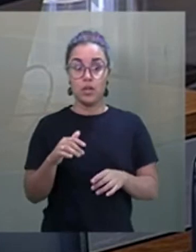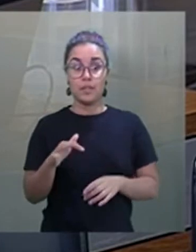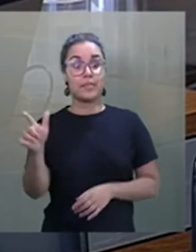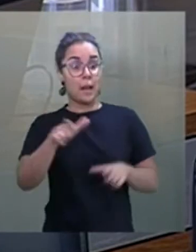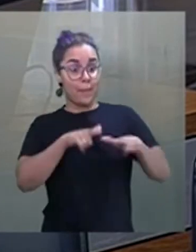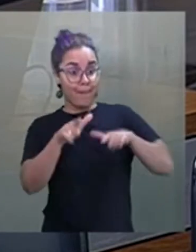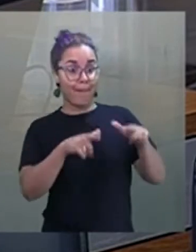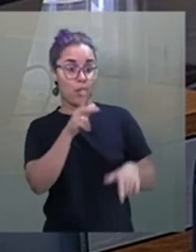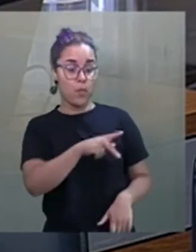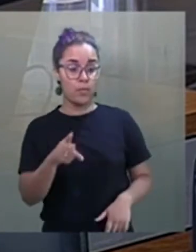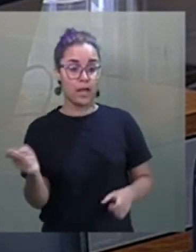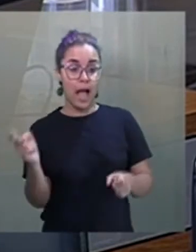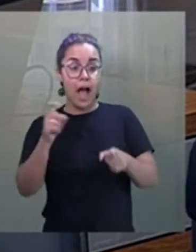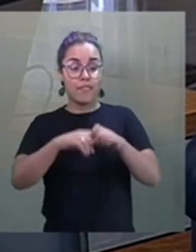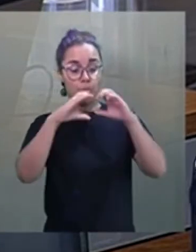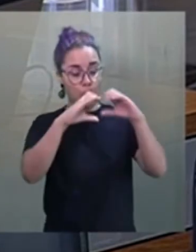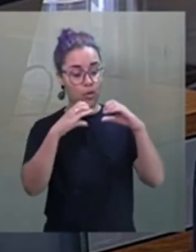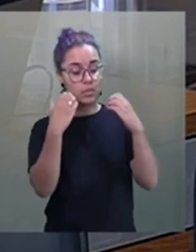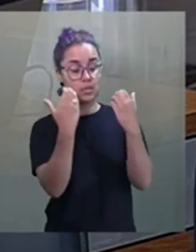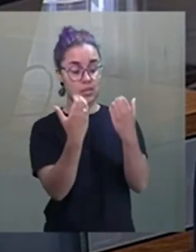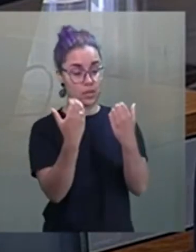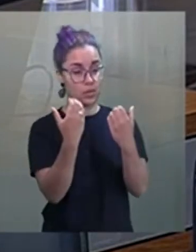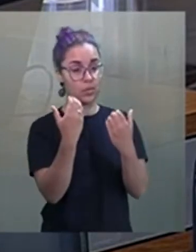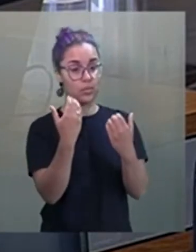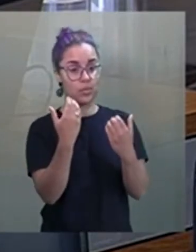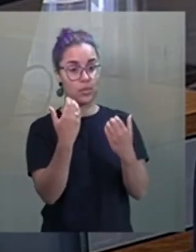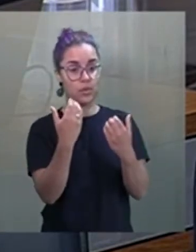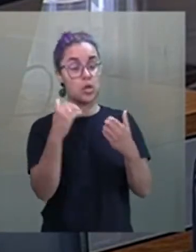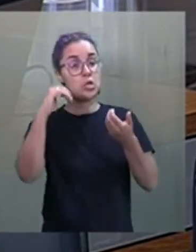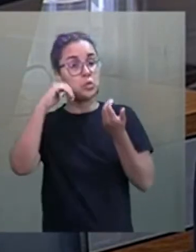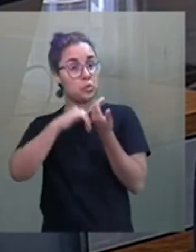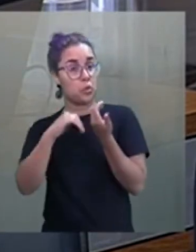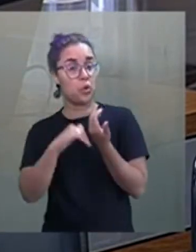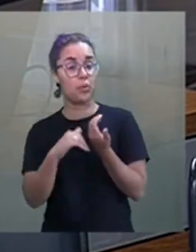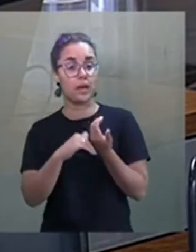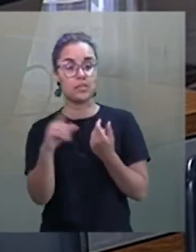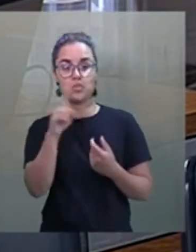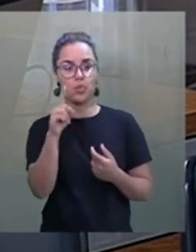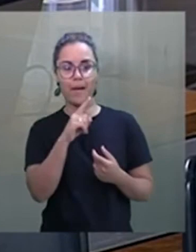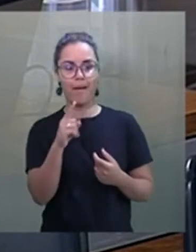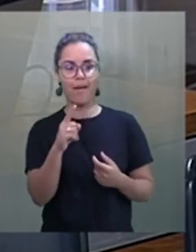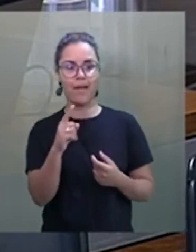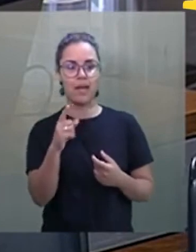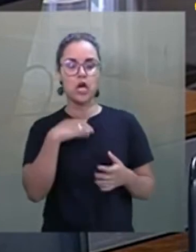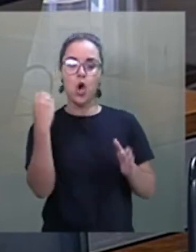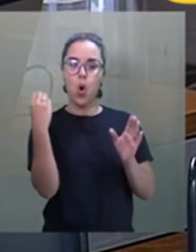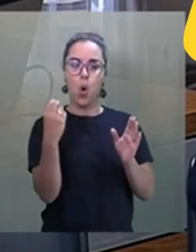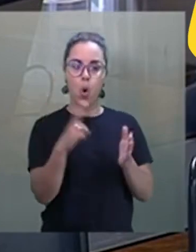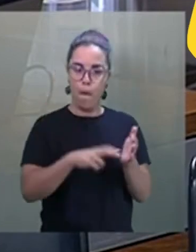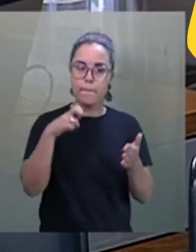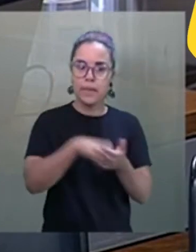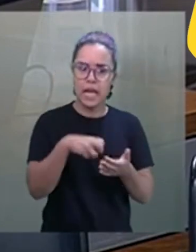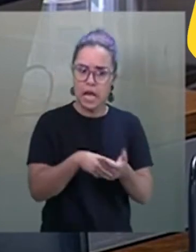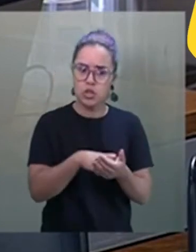a ver uma comissão do Congresso Nacional da explicação. É convidar, não é nem convocar, porque essa comissão não pode. É convidar, não é convidar, é convidar, convidar.